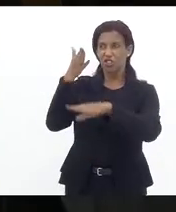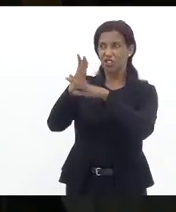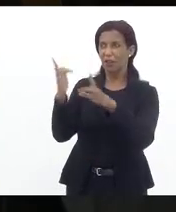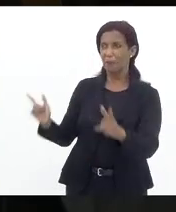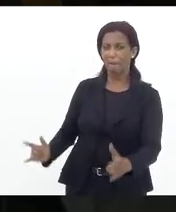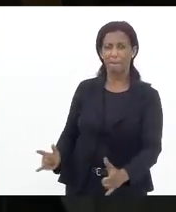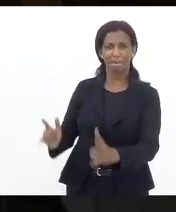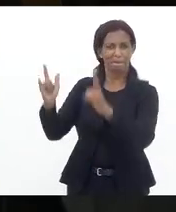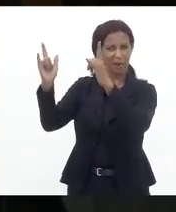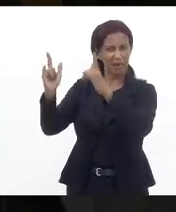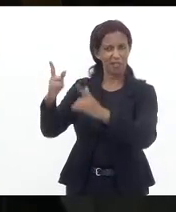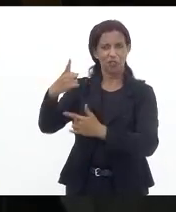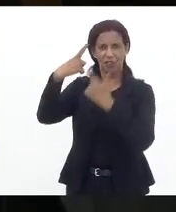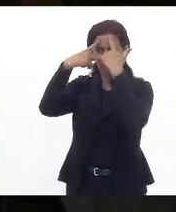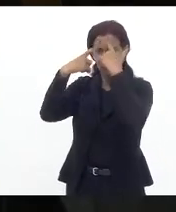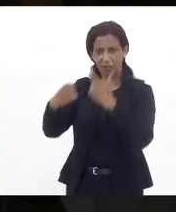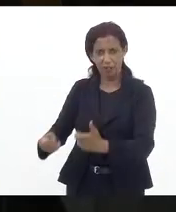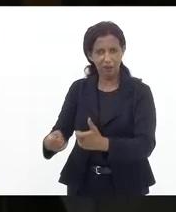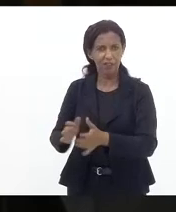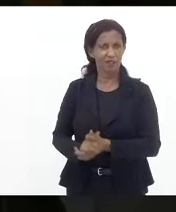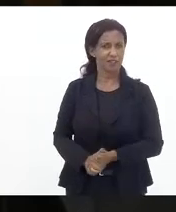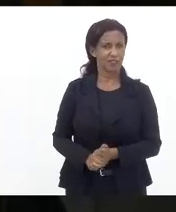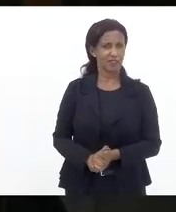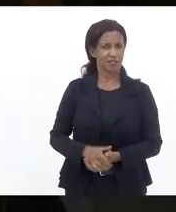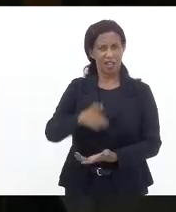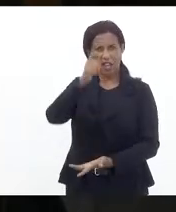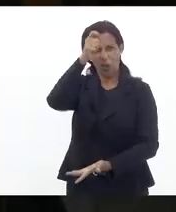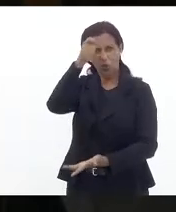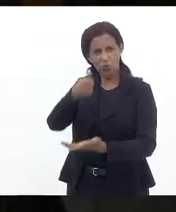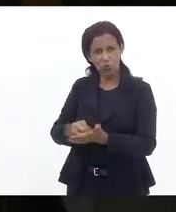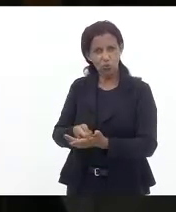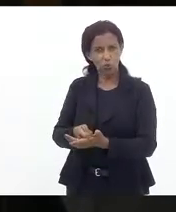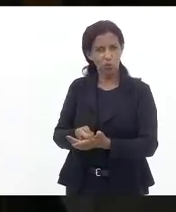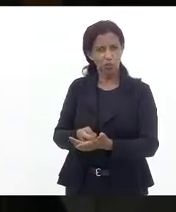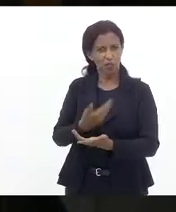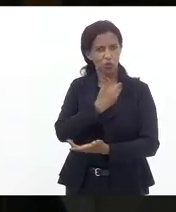prédio a agressão a autoridades públicas